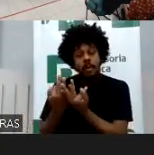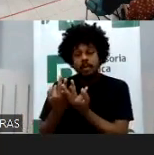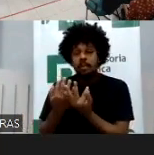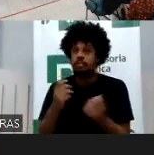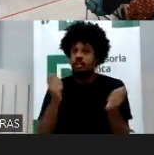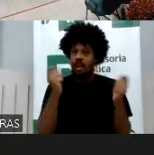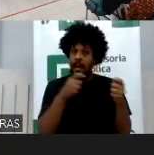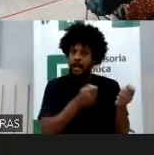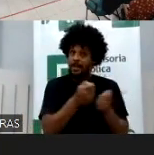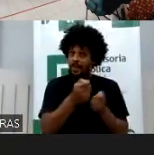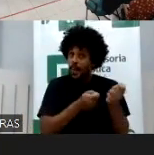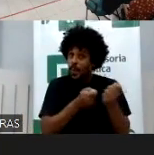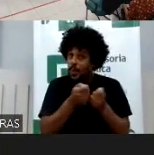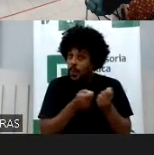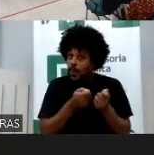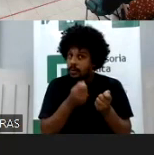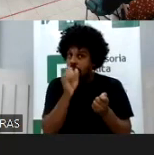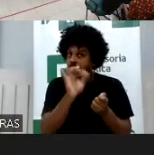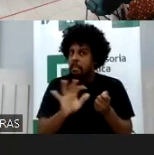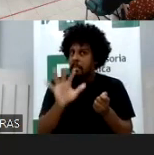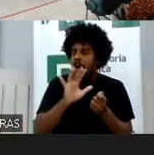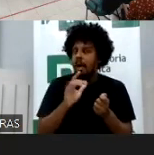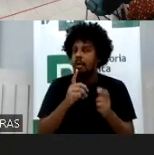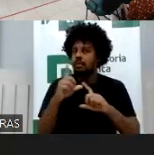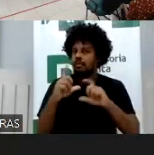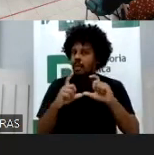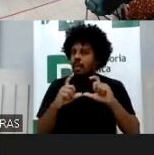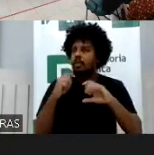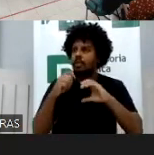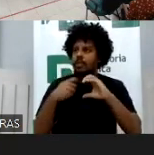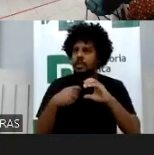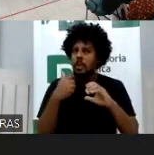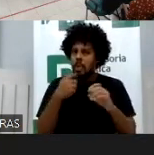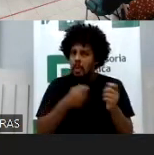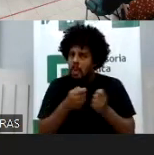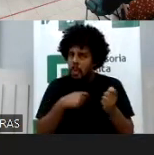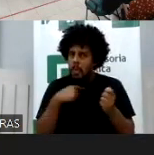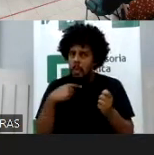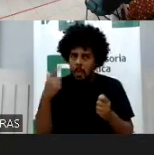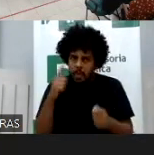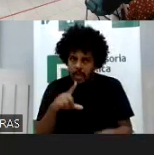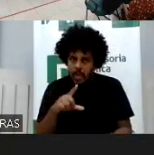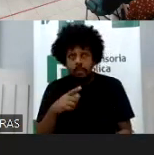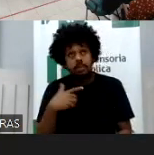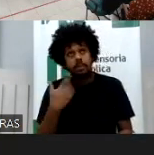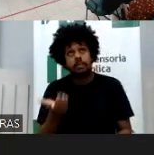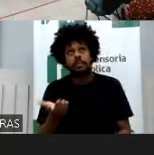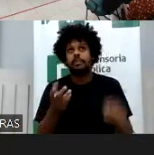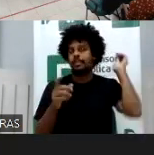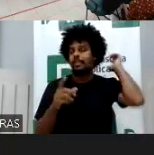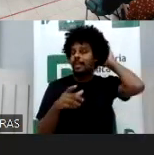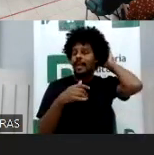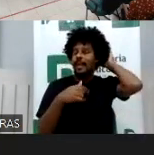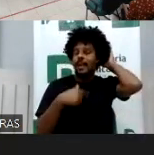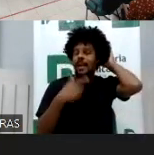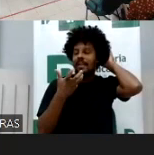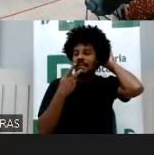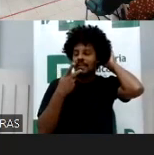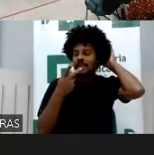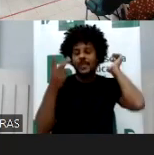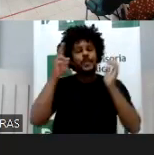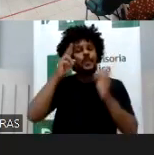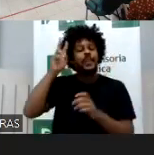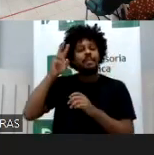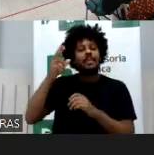Passa pra frente, Dri, por favor. Antes de chegar aí, eu vou dizer a vocês o seguinte, lembram daquela menininha que ficou